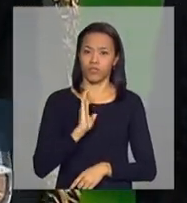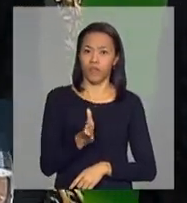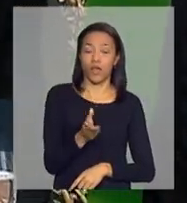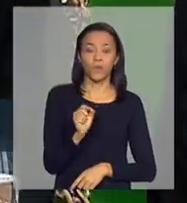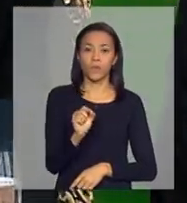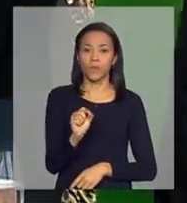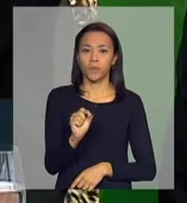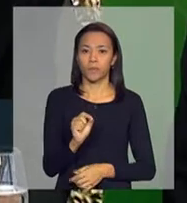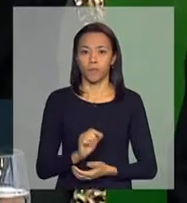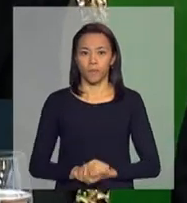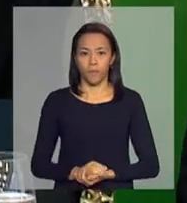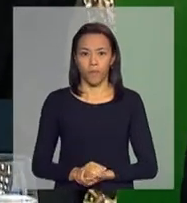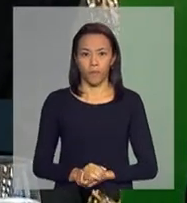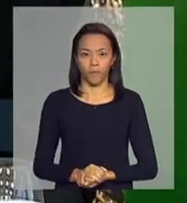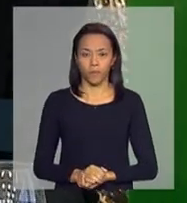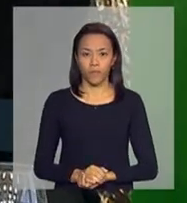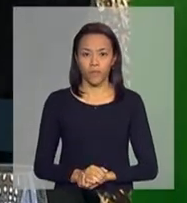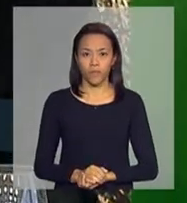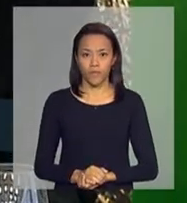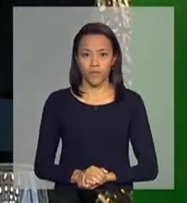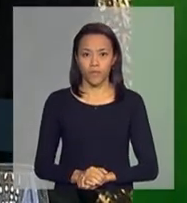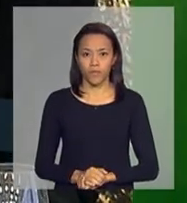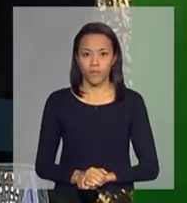na construção de...